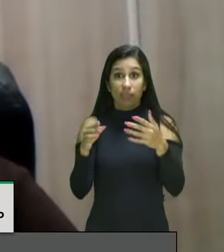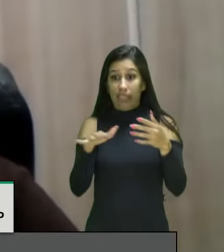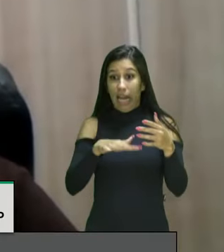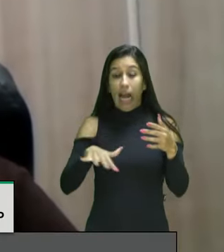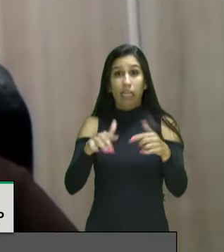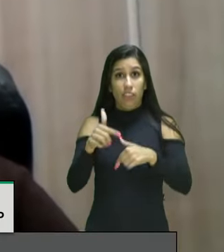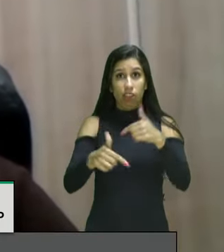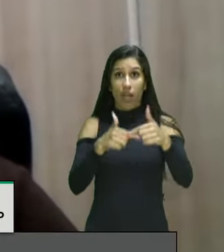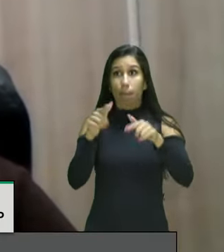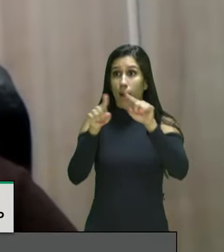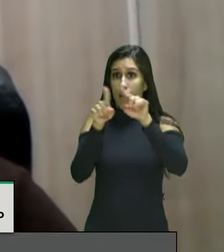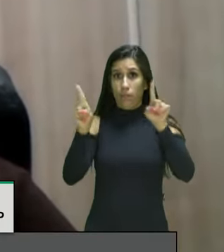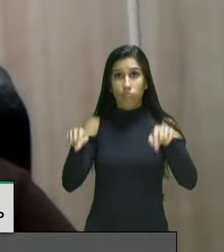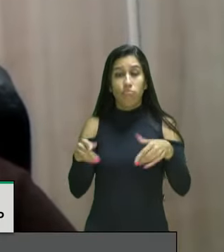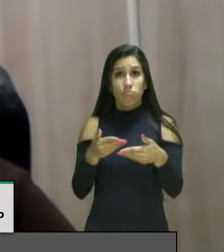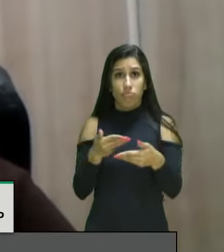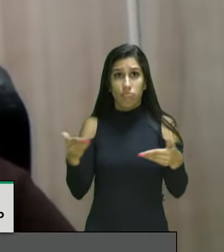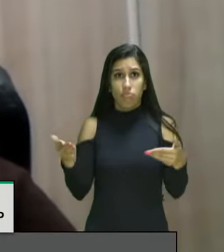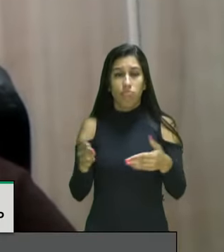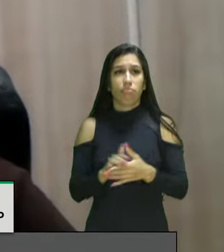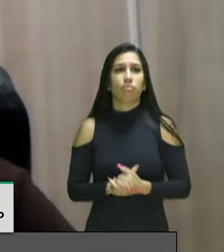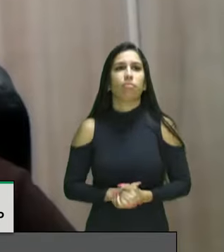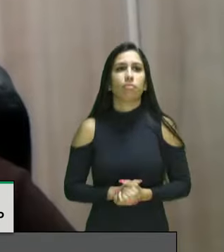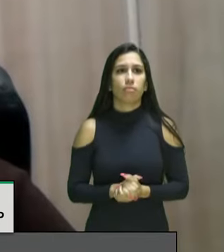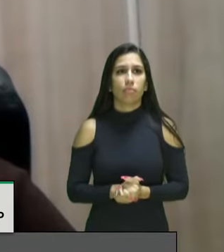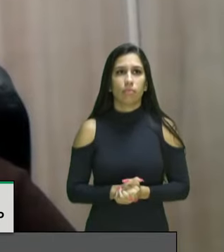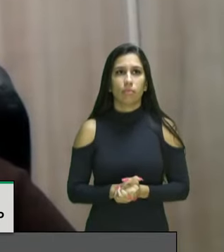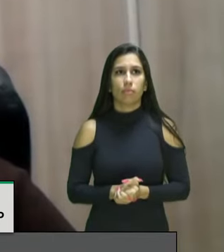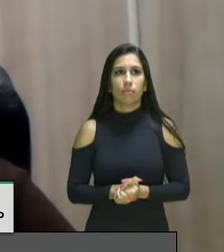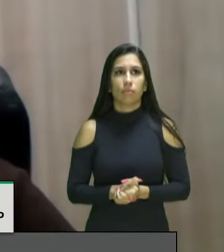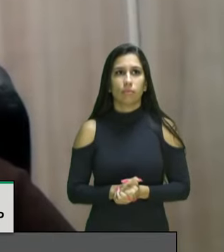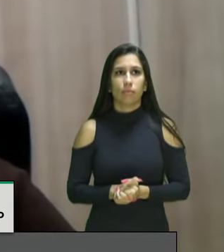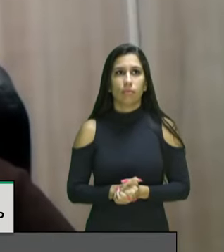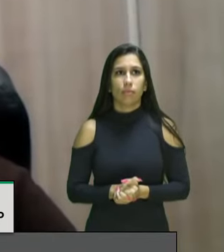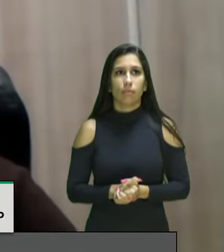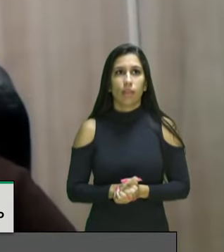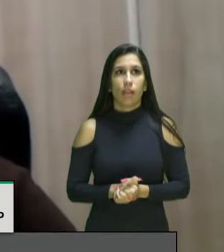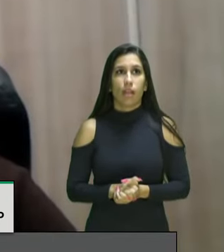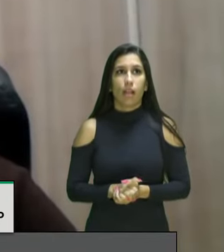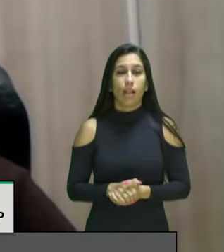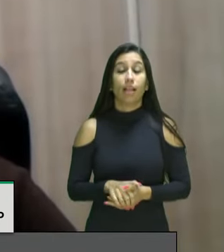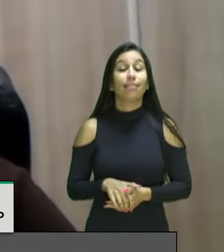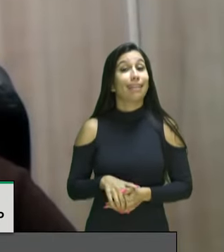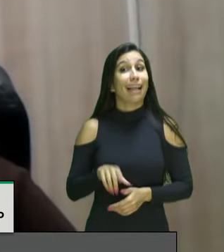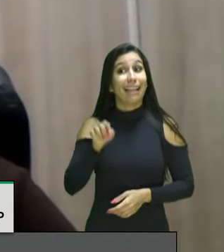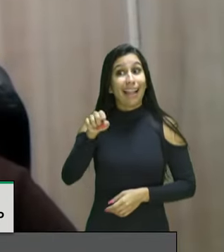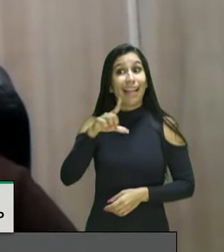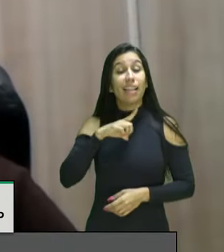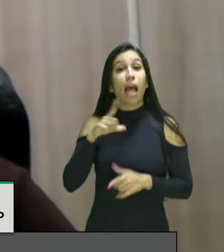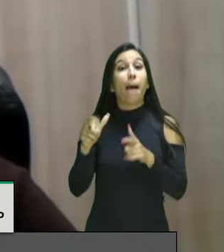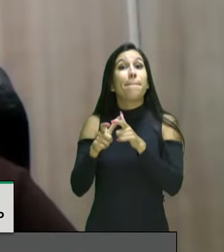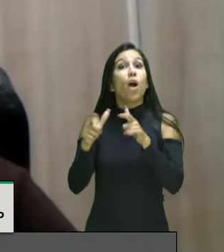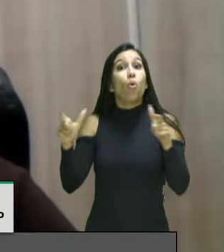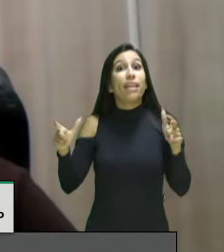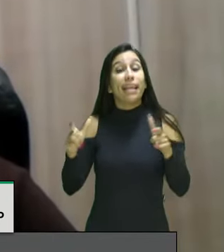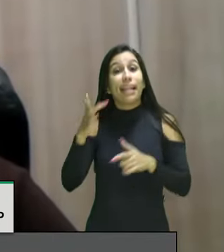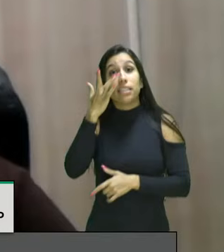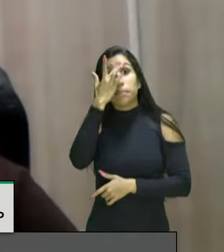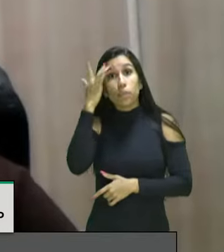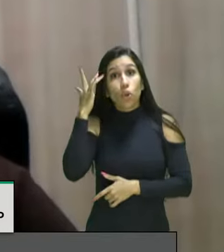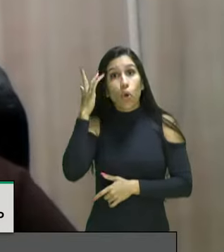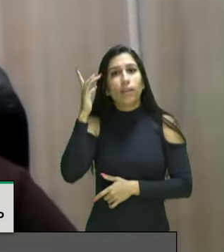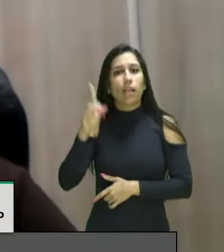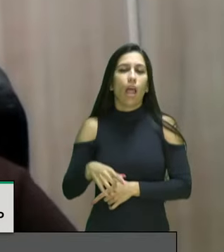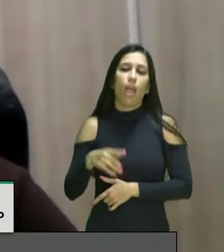que do lado de lá do balcão a maior parte das pessoas atendidas são pessoas negras enquanto do lado de